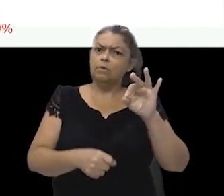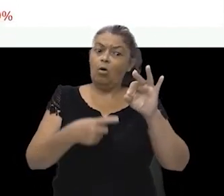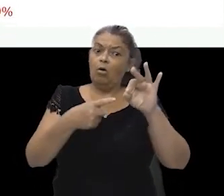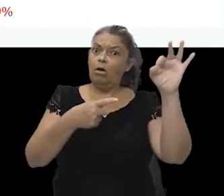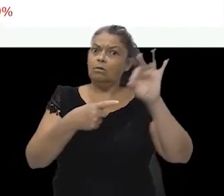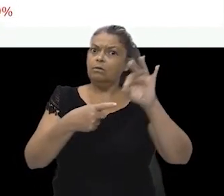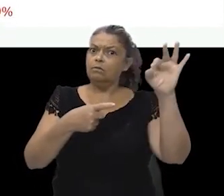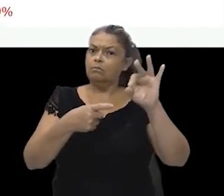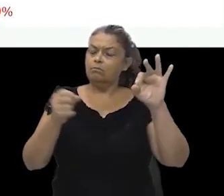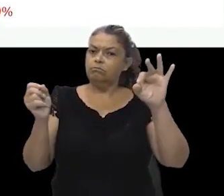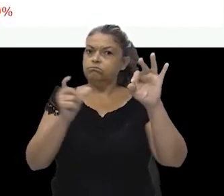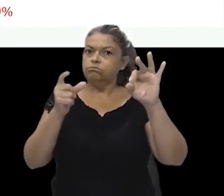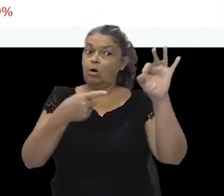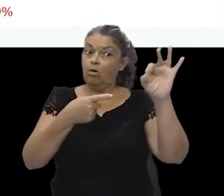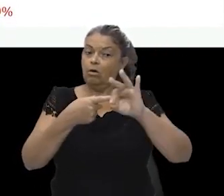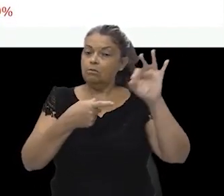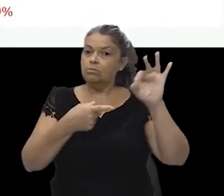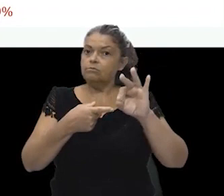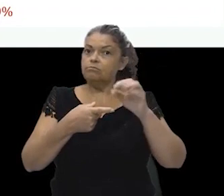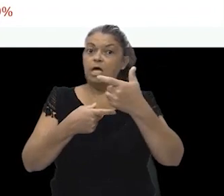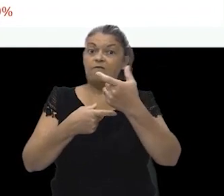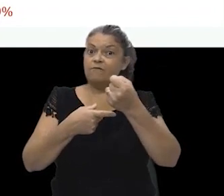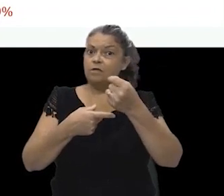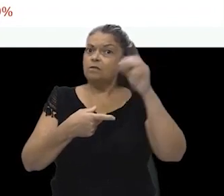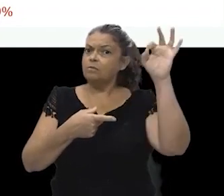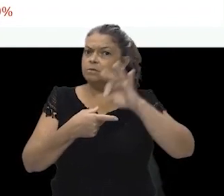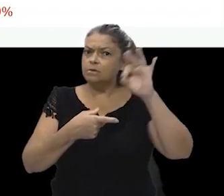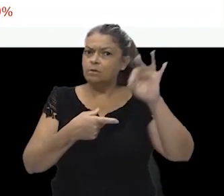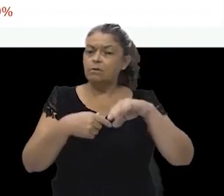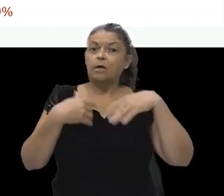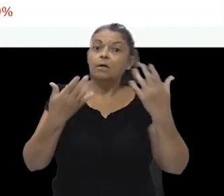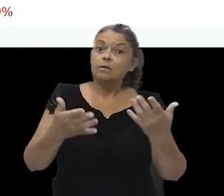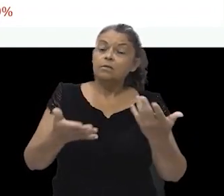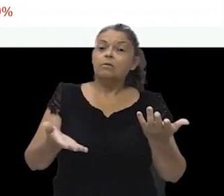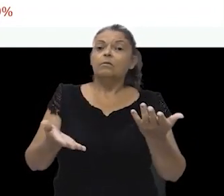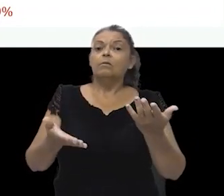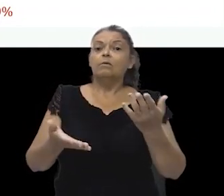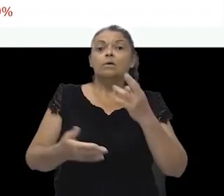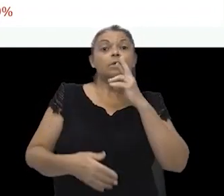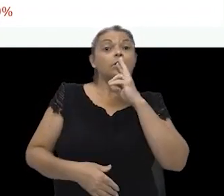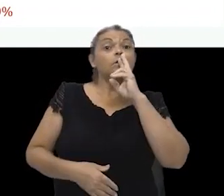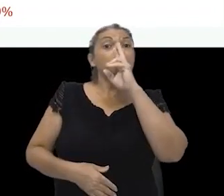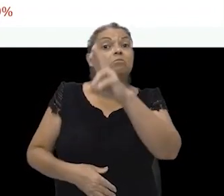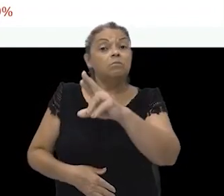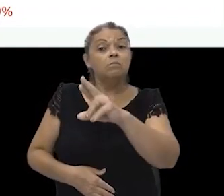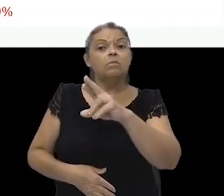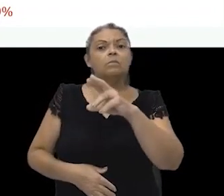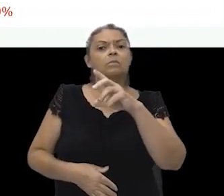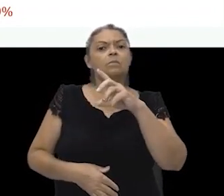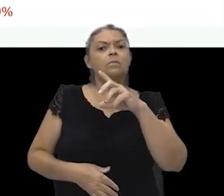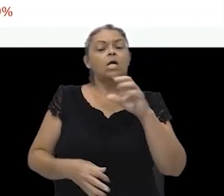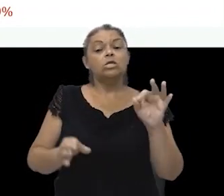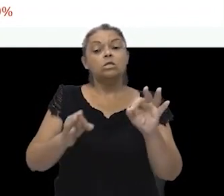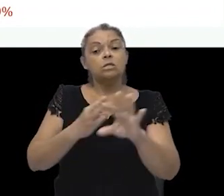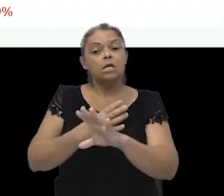aí. 20%. Então, nesse probleminha, nós determinamos